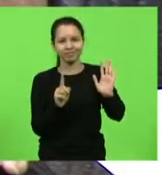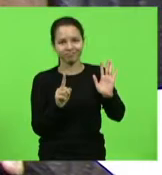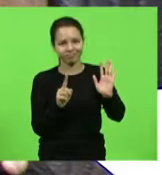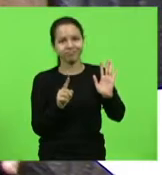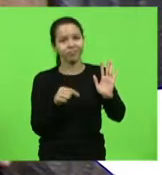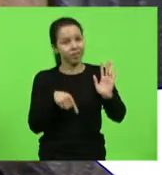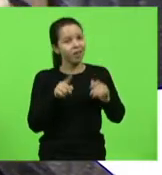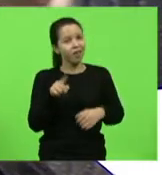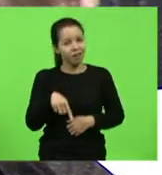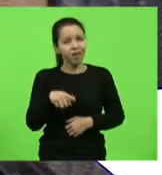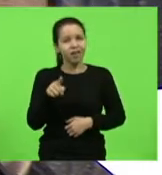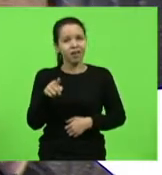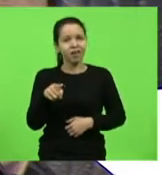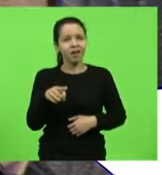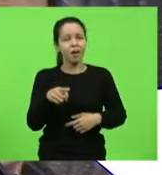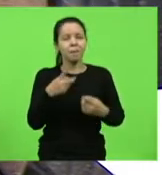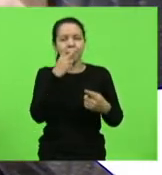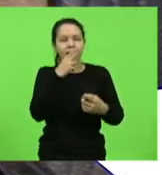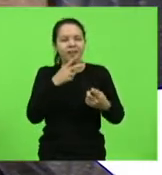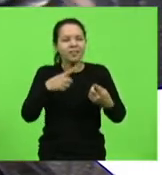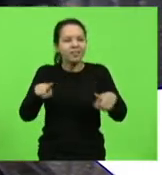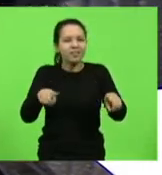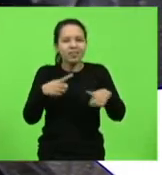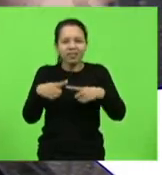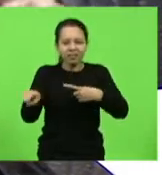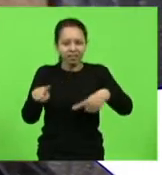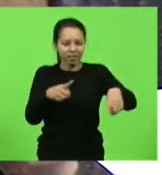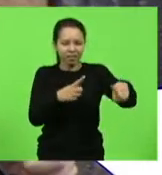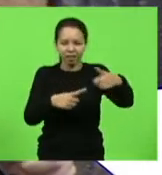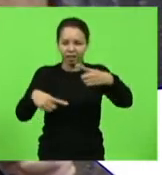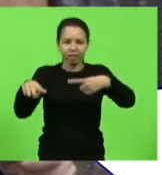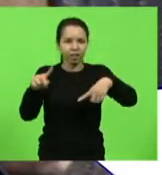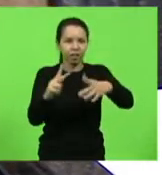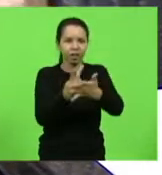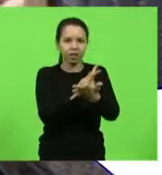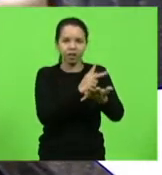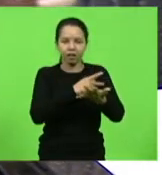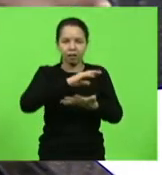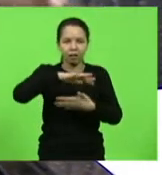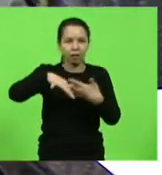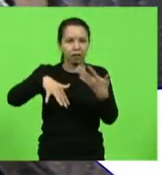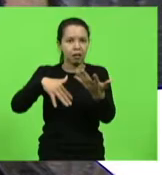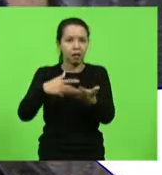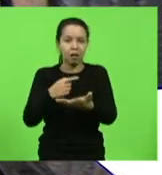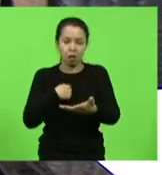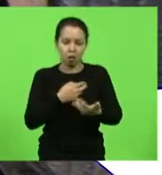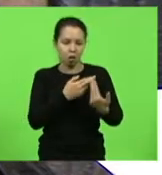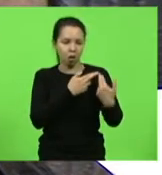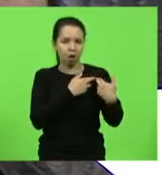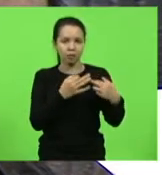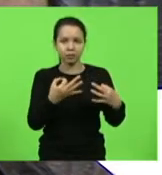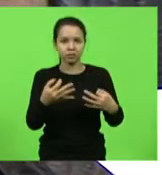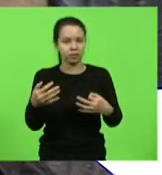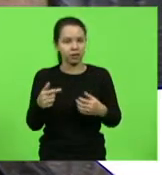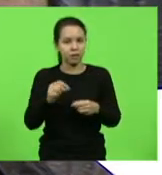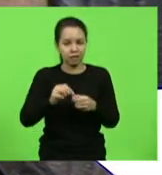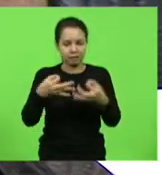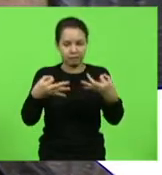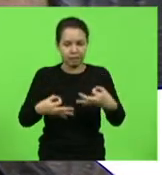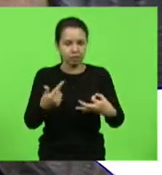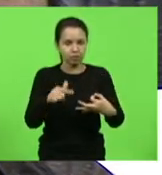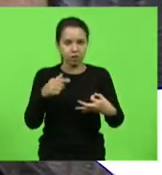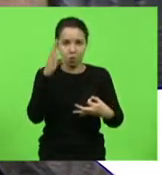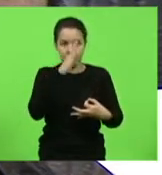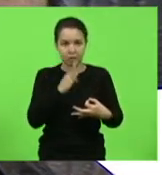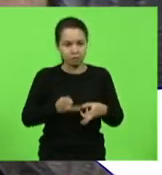grande sinfonia de dissimulação. A gente não faz o que é necessário, os anos vão passando, o Brasil continua o mesmo,